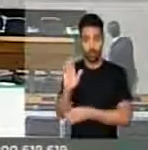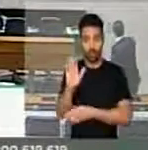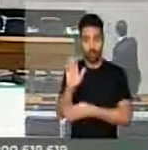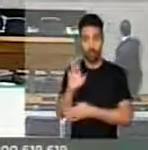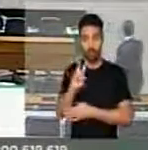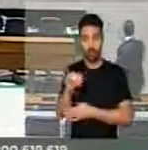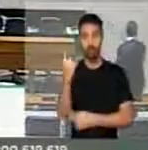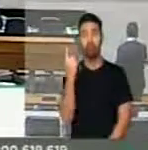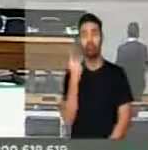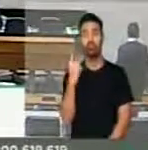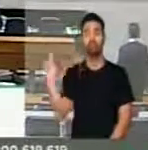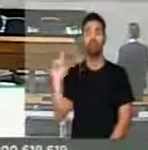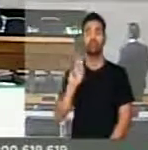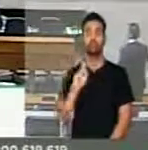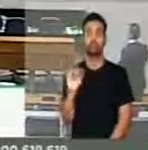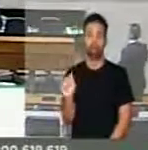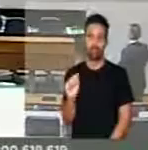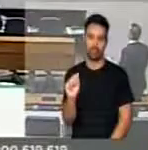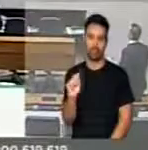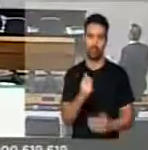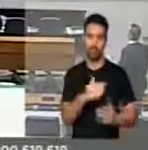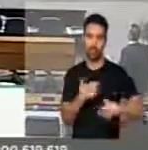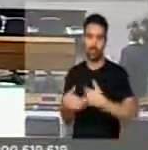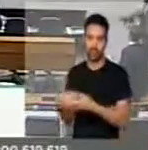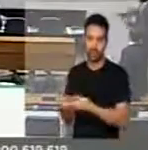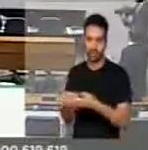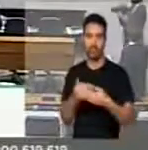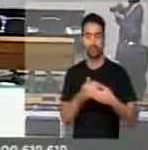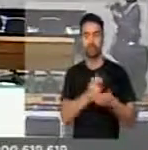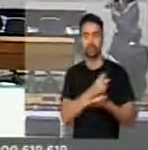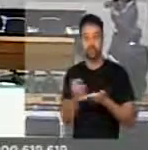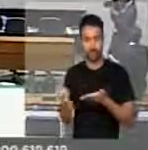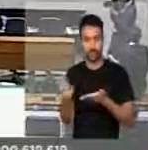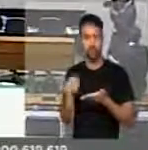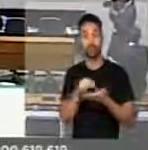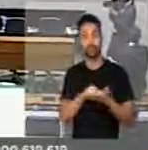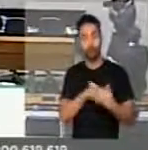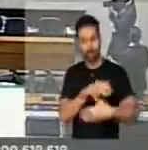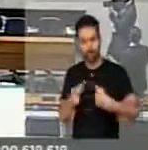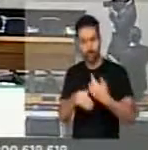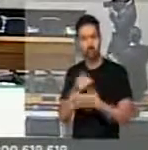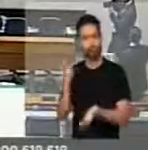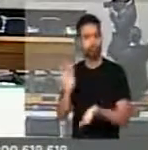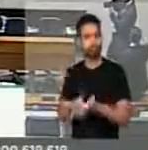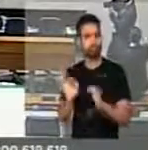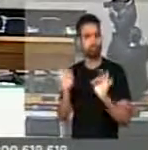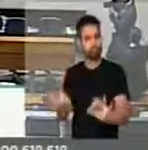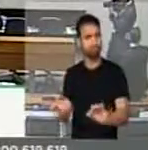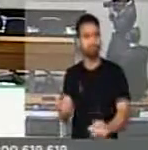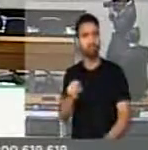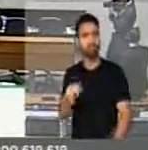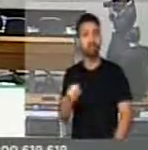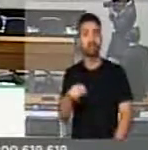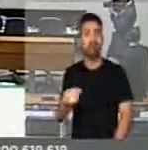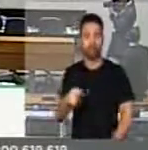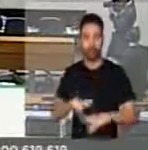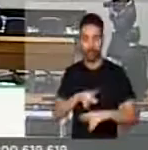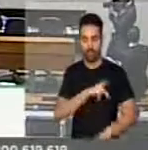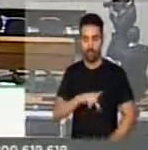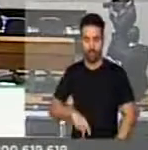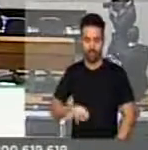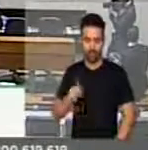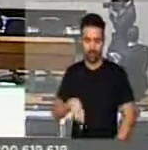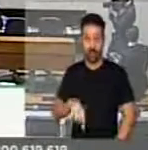capítulo do processo epítema da presidente Dilma Rousseff. Um processo legítimo, presidido pelo presidente do Supremo